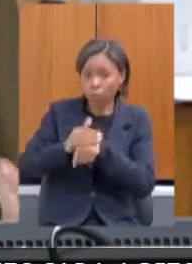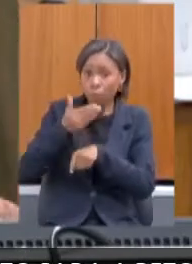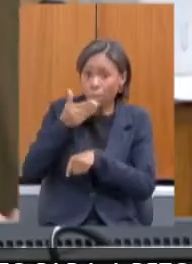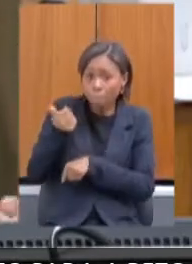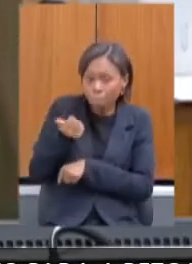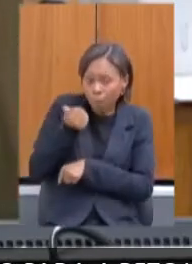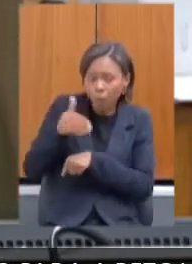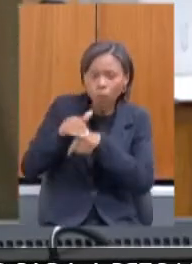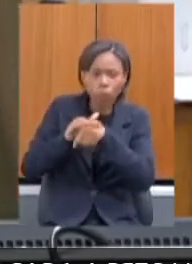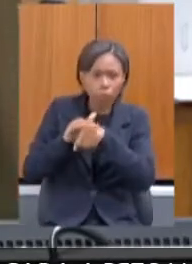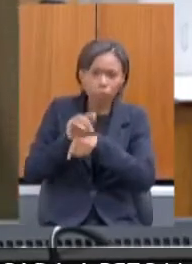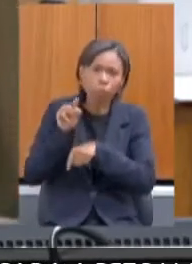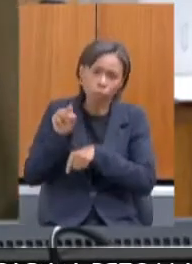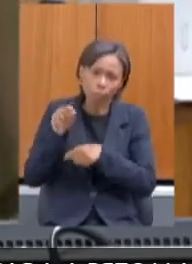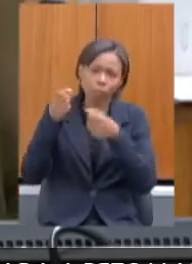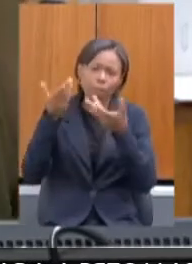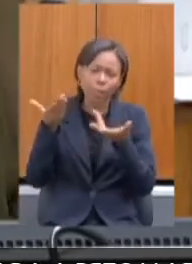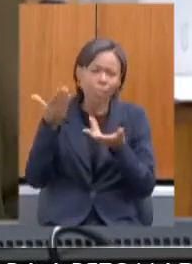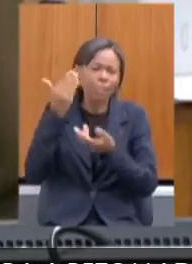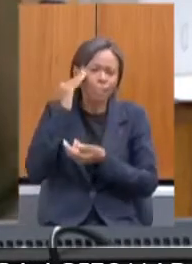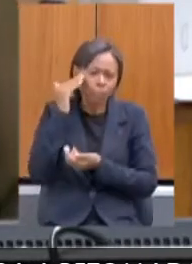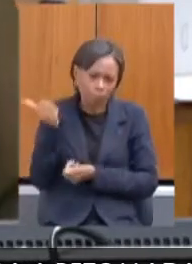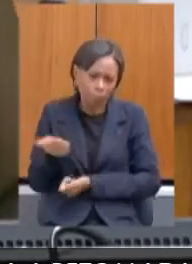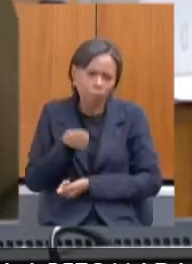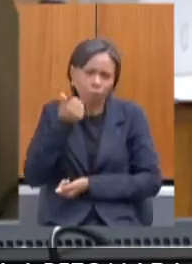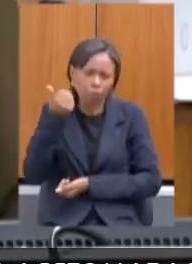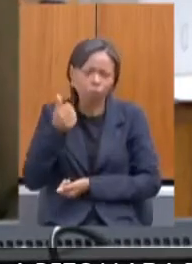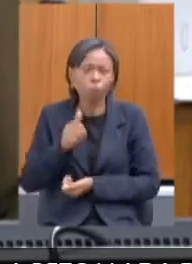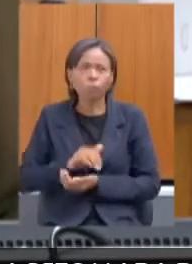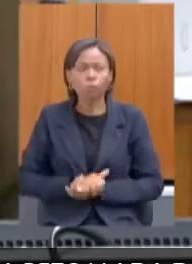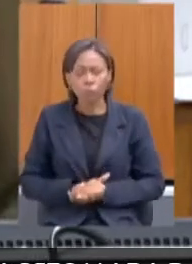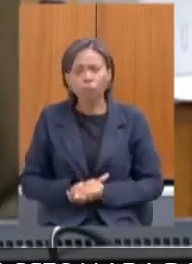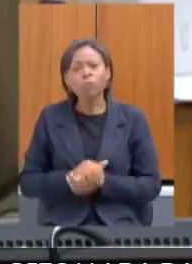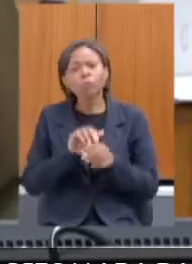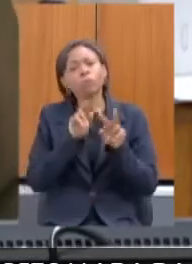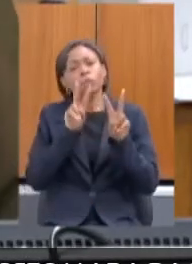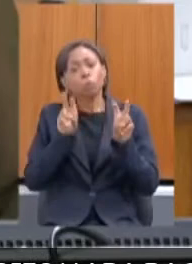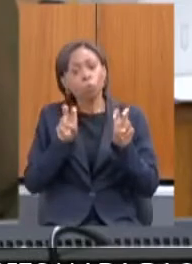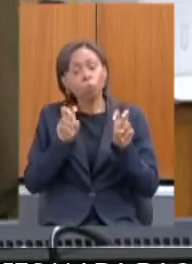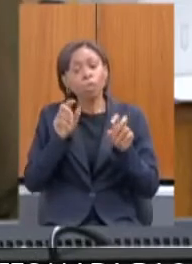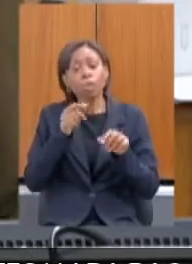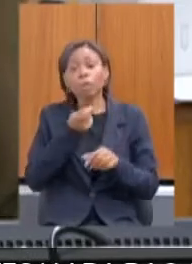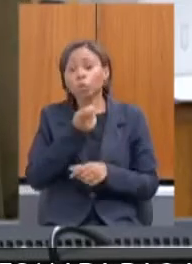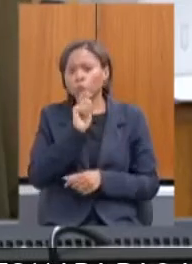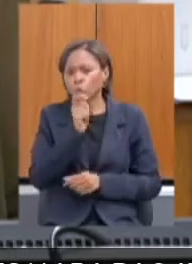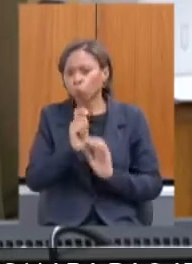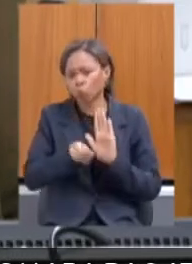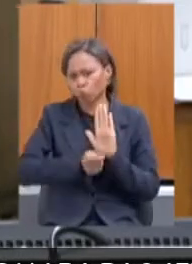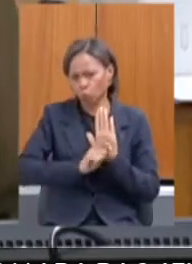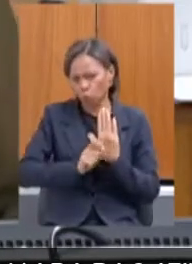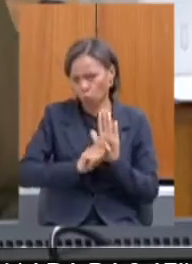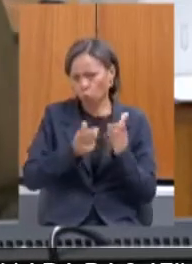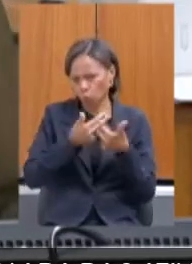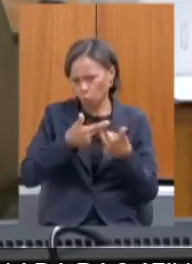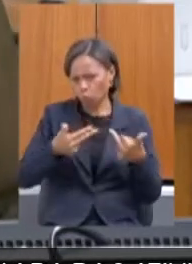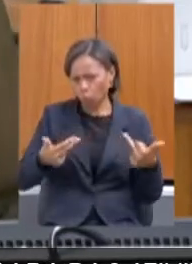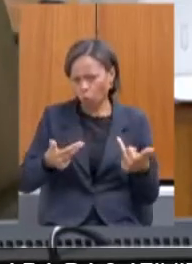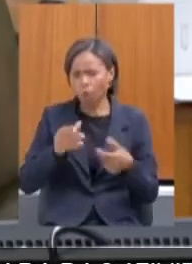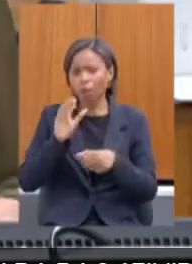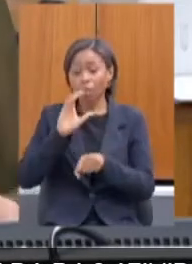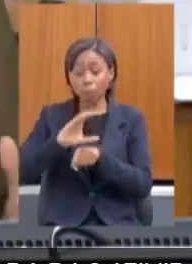entender melhor essa questão. Quanto à política sobre drogas, é possível sim a gente fazer um curso em AD para os conselhos